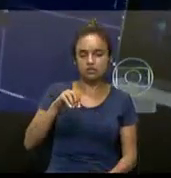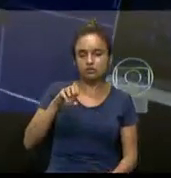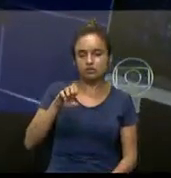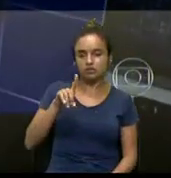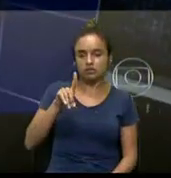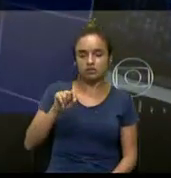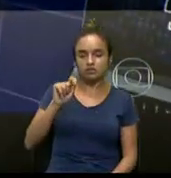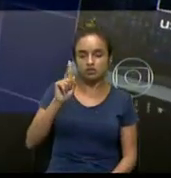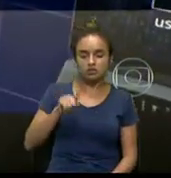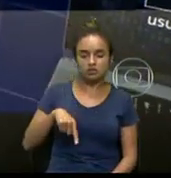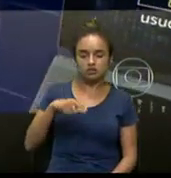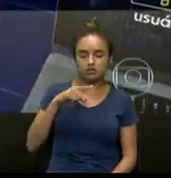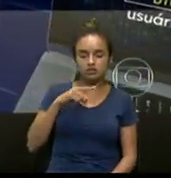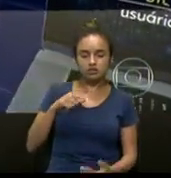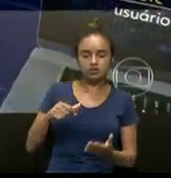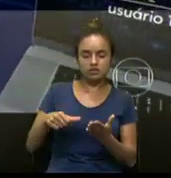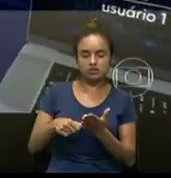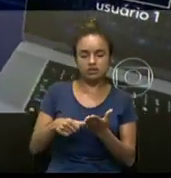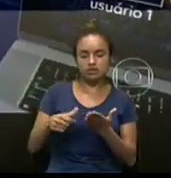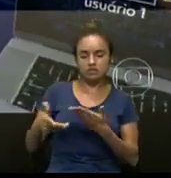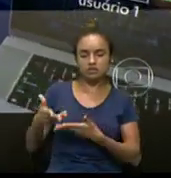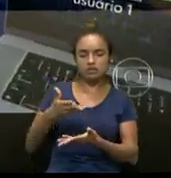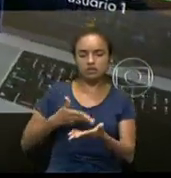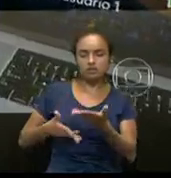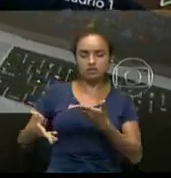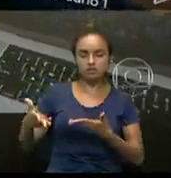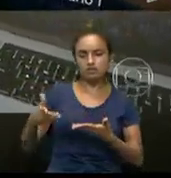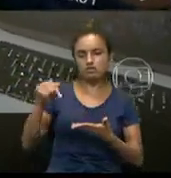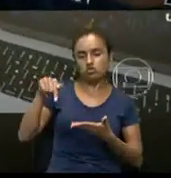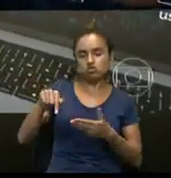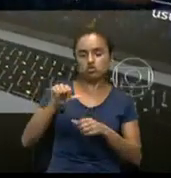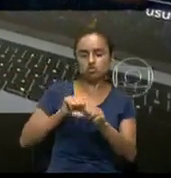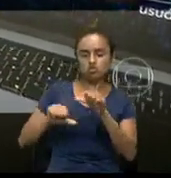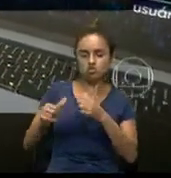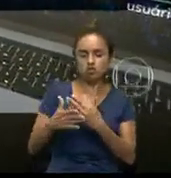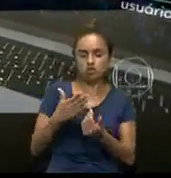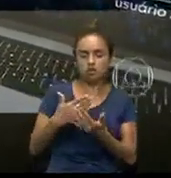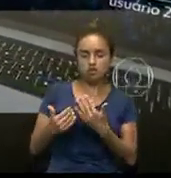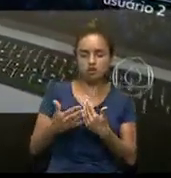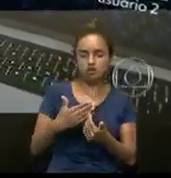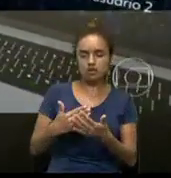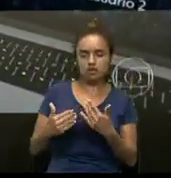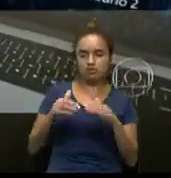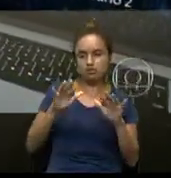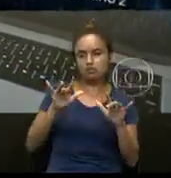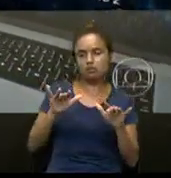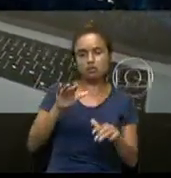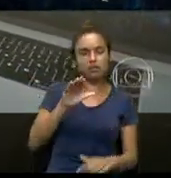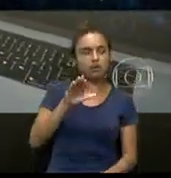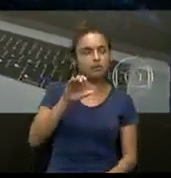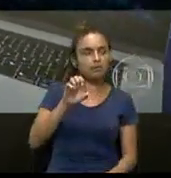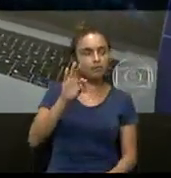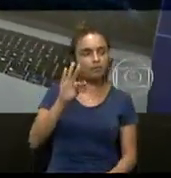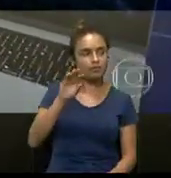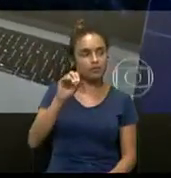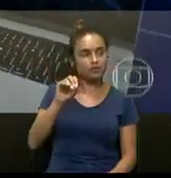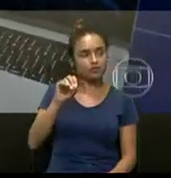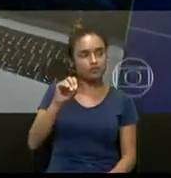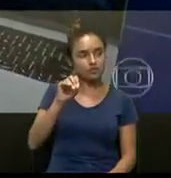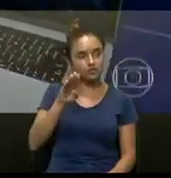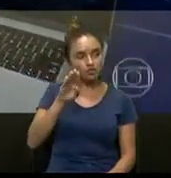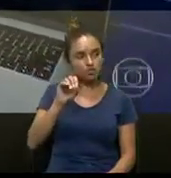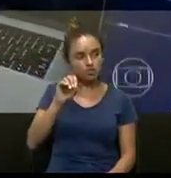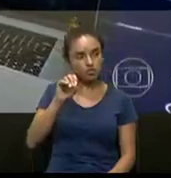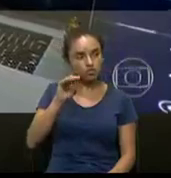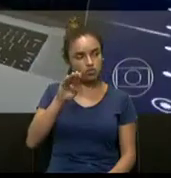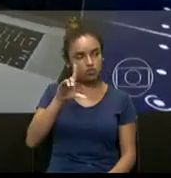rastro que mostra que ela trocou de mãos. É o chamado blockchain, um sistema que garante que cada moeda chegue ao destino